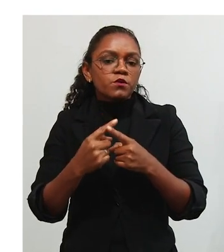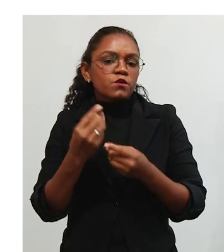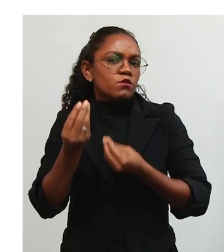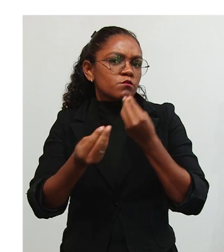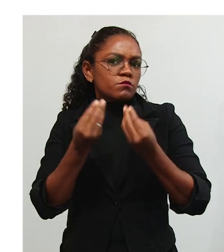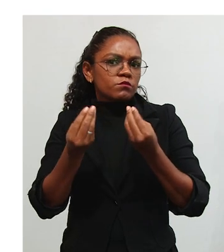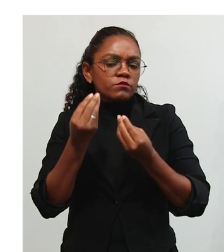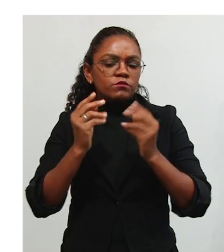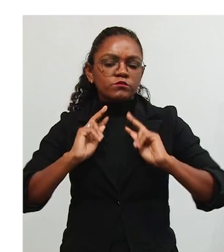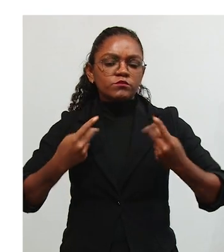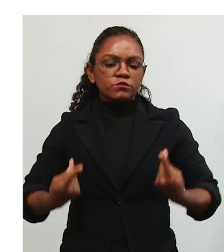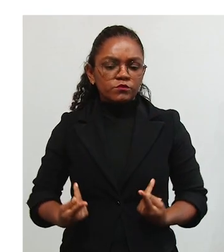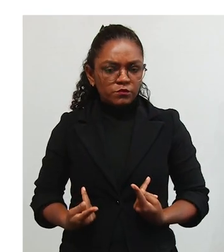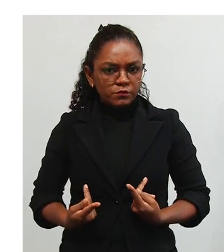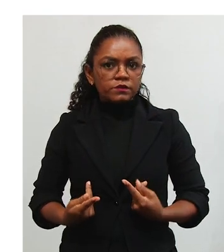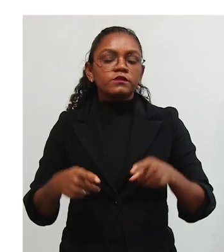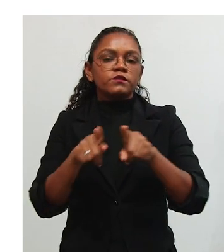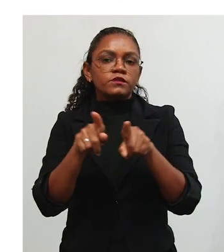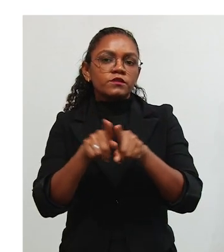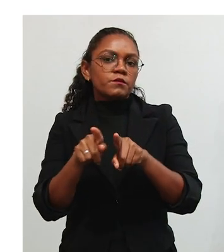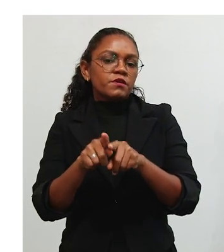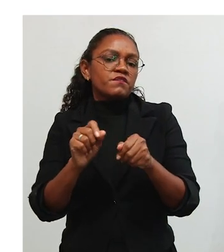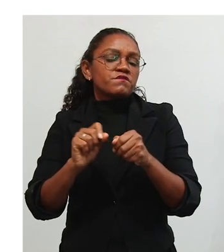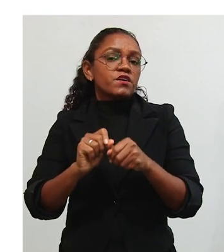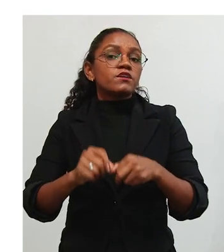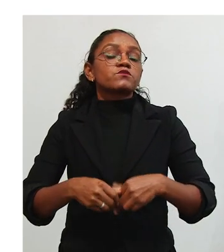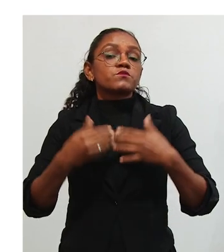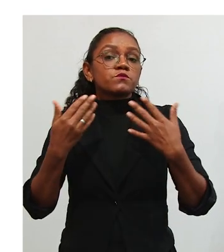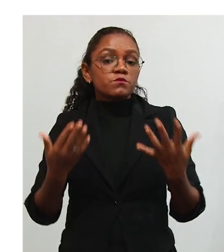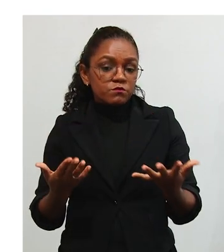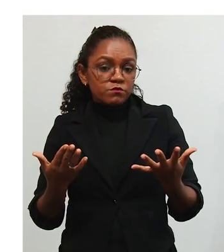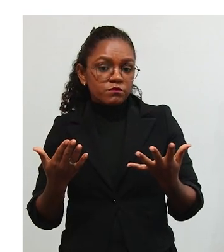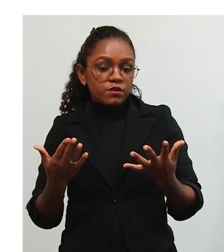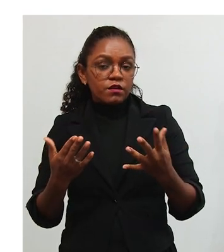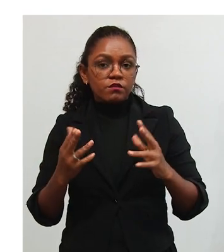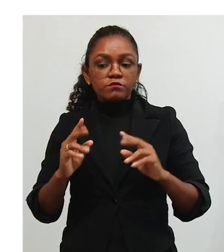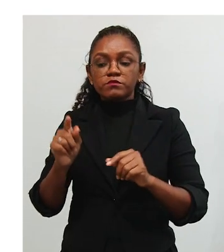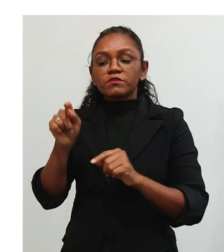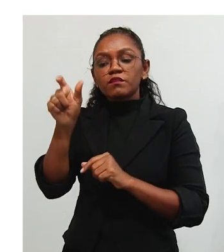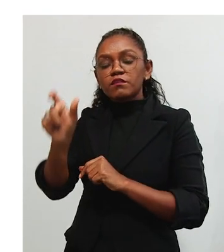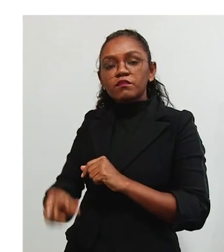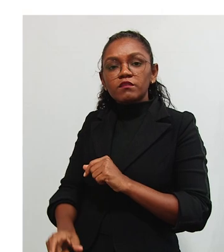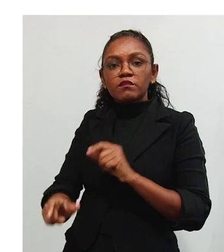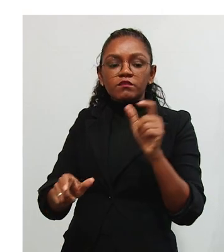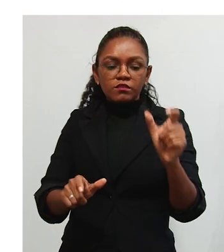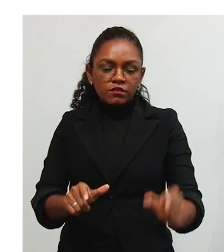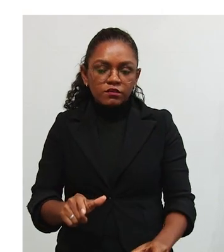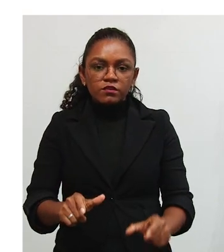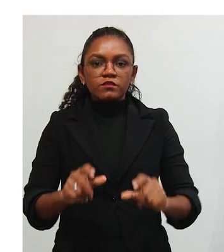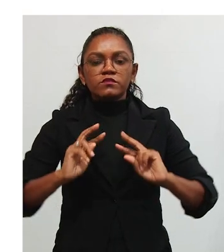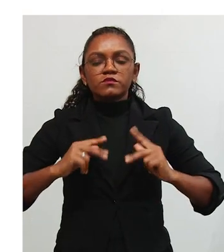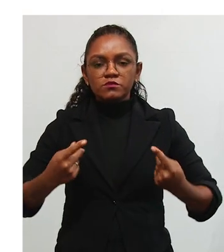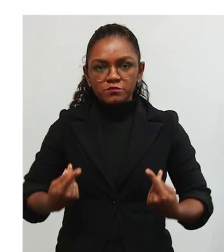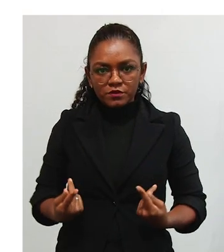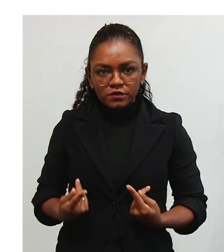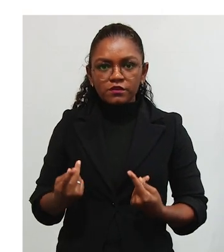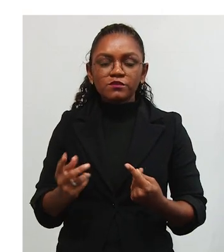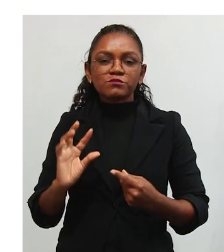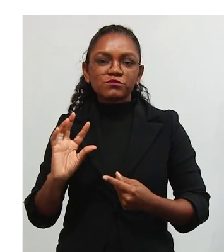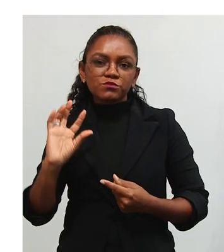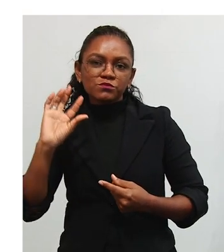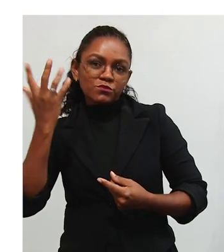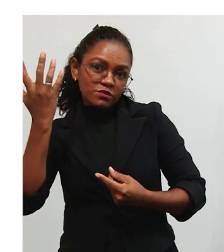que nos torna seres humanos. E o que a gente faz com esses seres humanos que estão numa situação